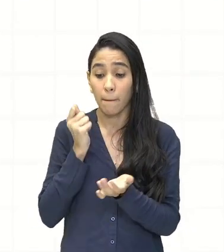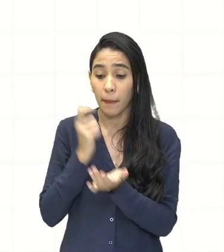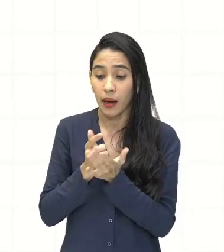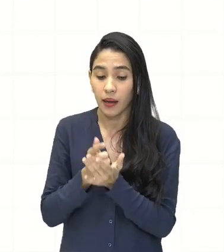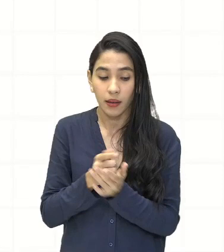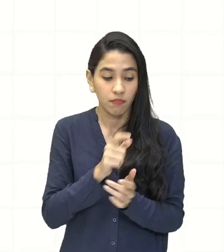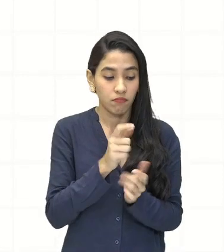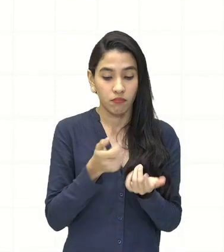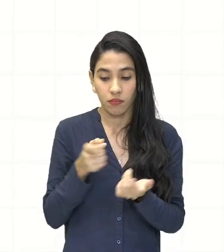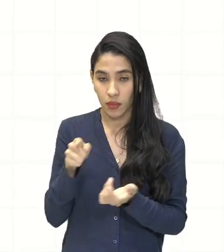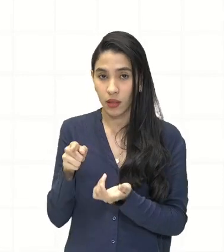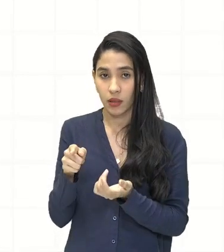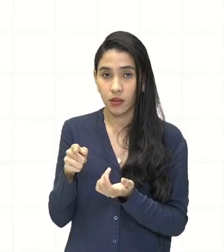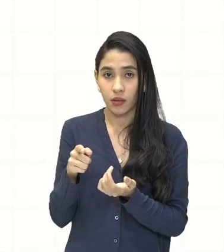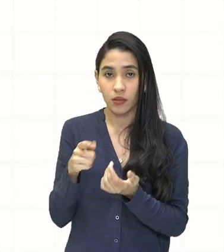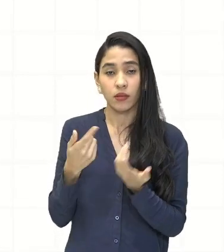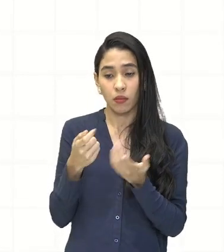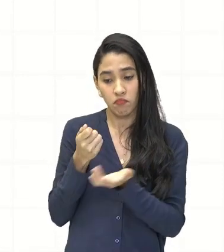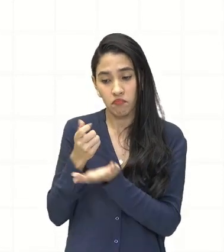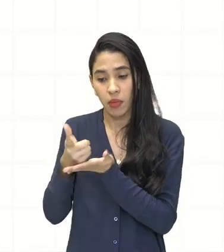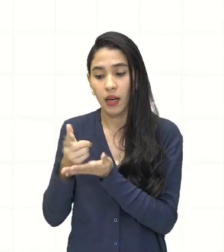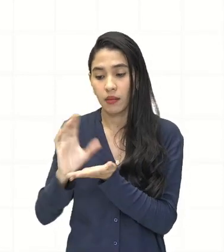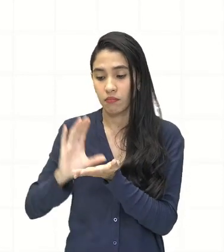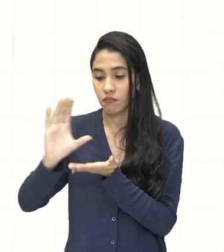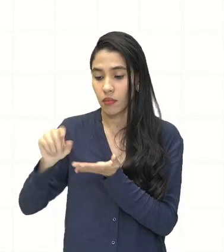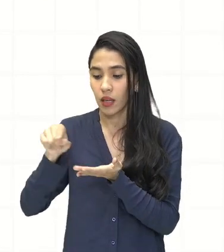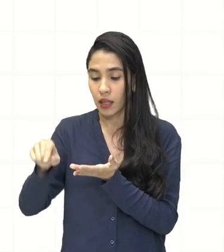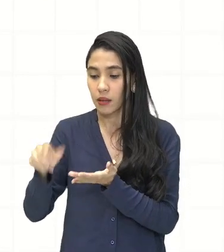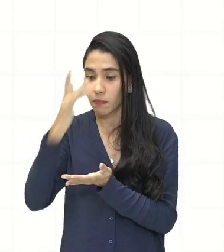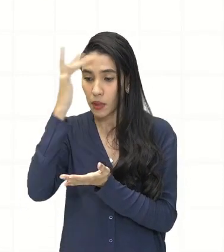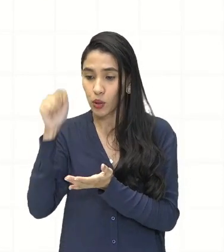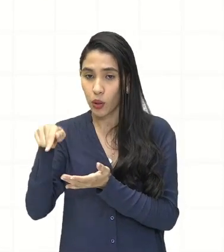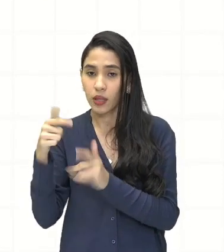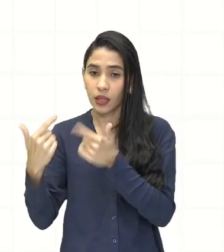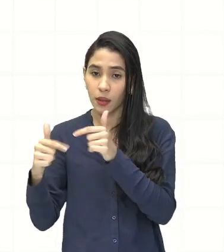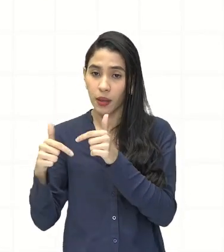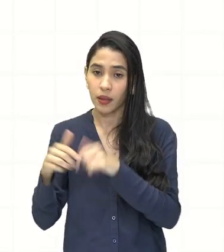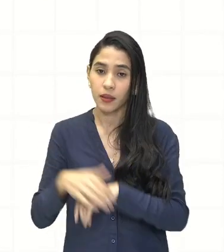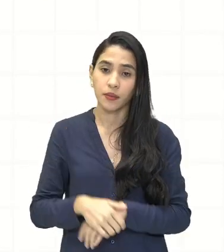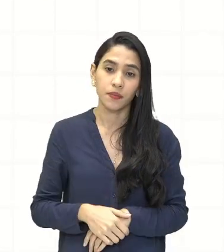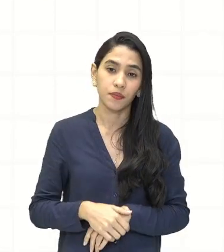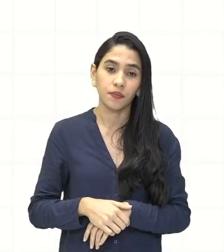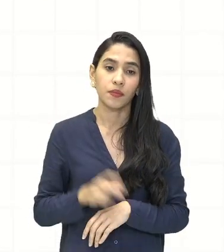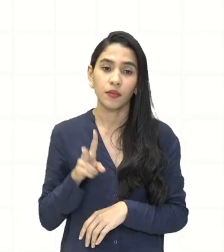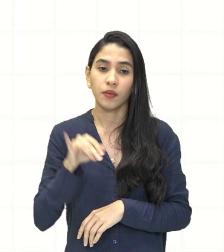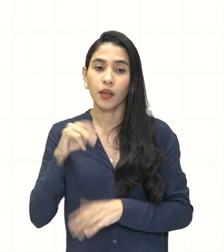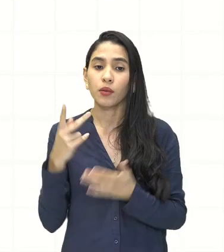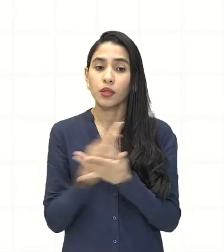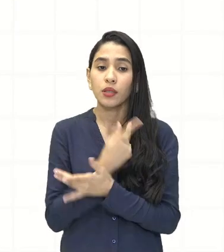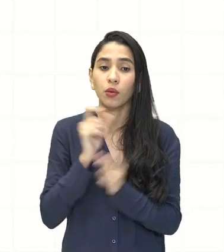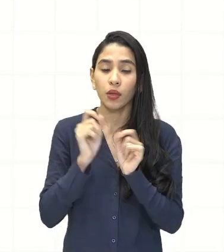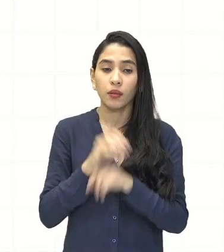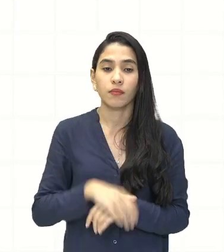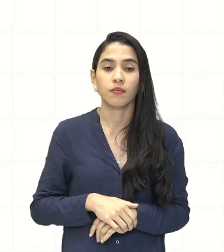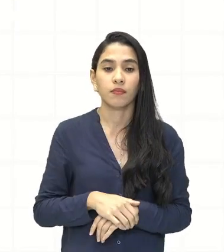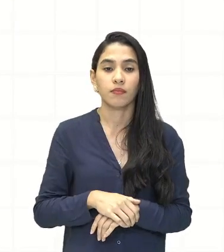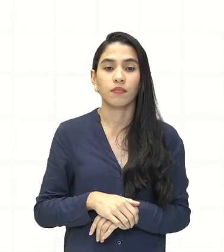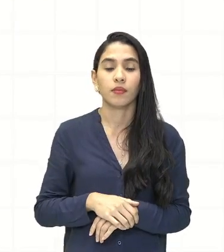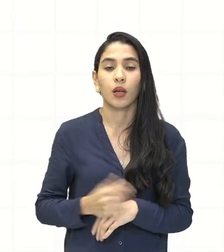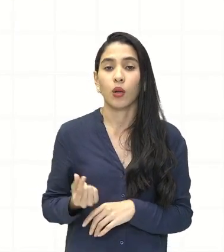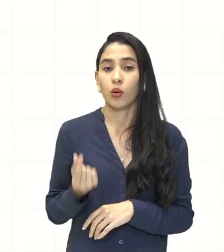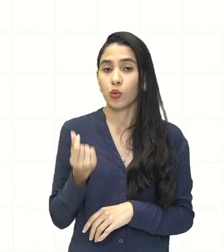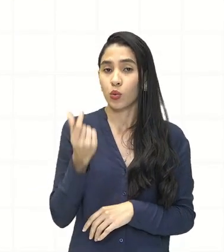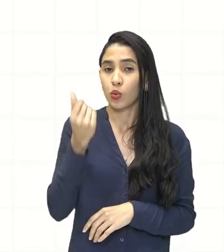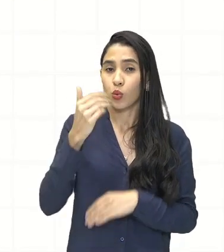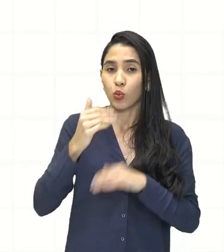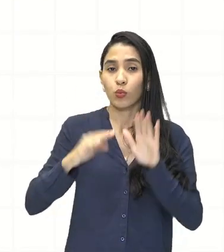um salário para aquele trabalhador. E isso vai ocasionar o quê, gente? A maximização